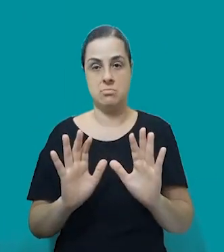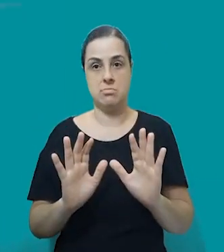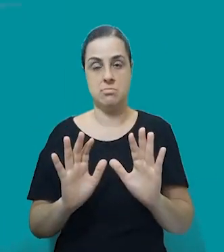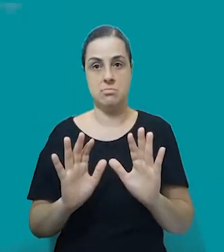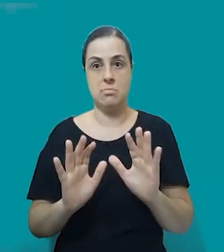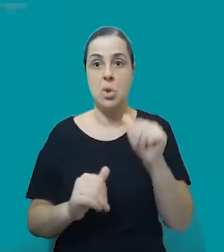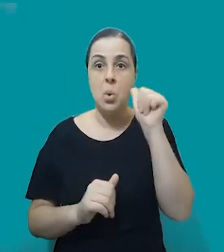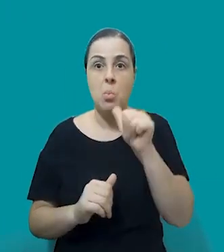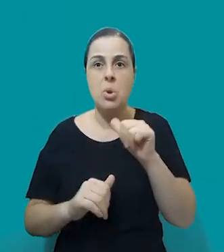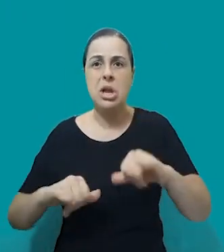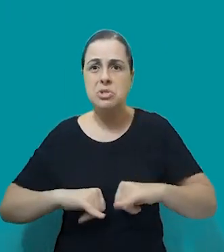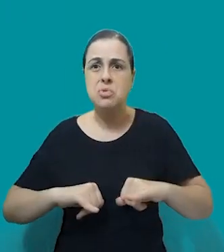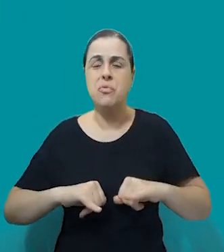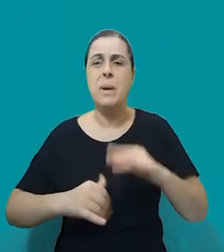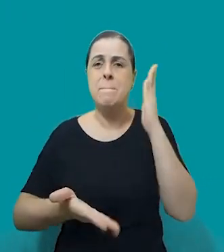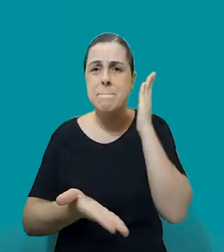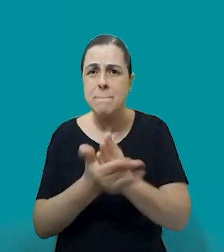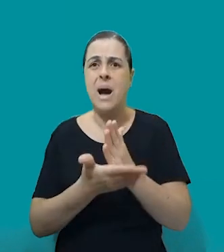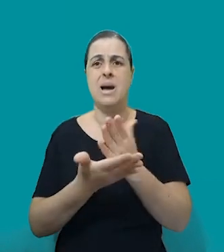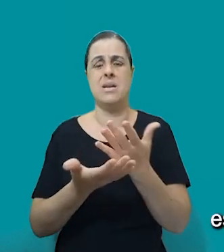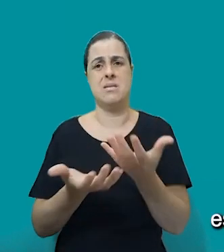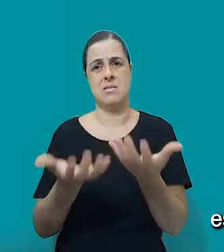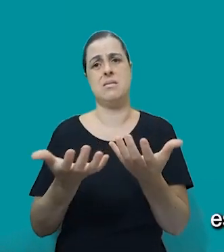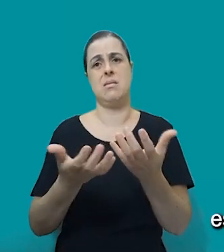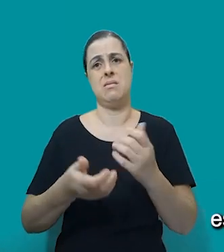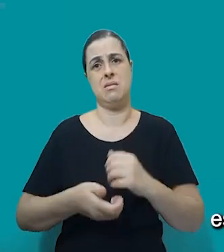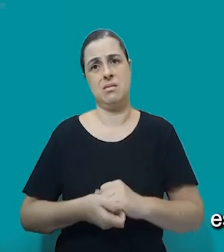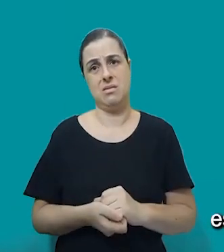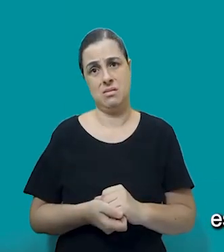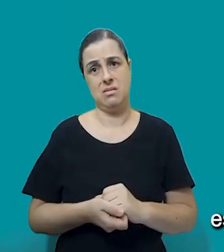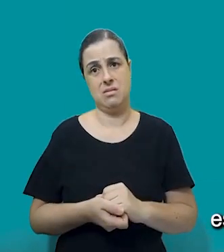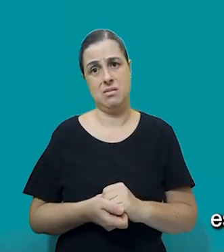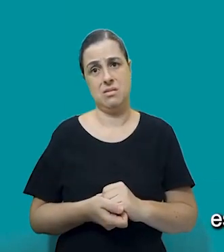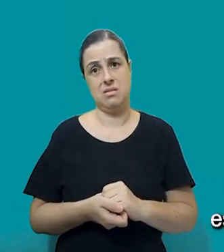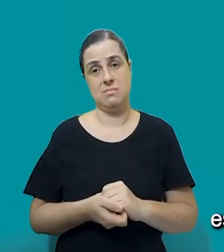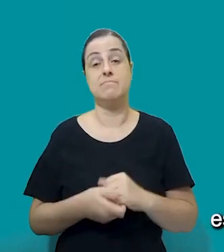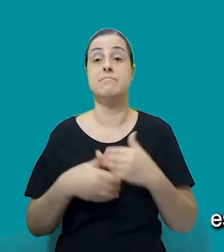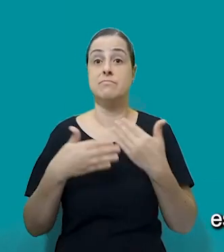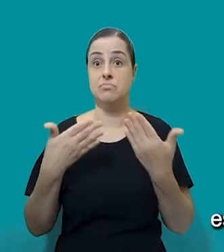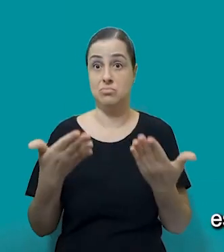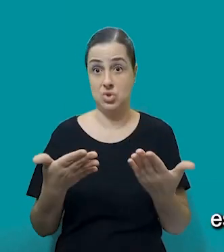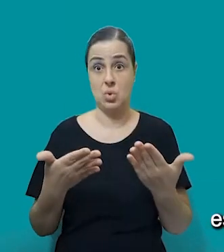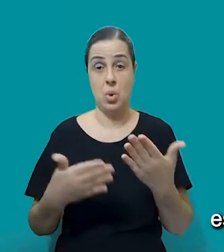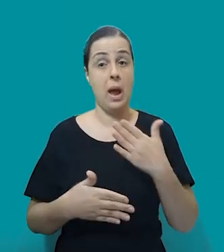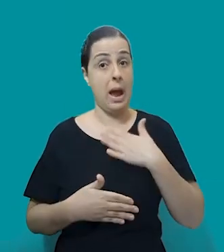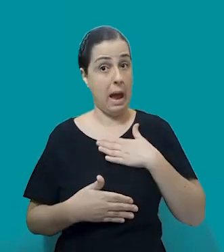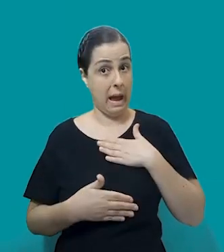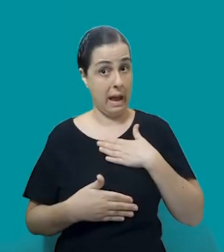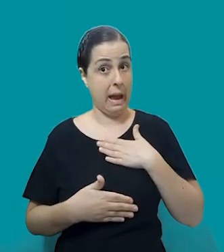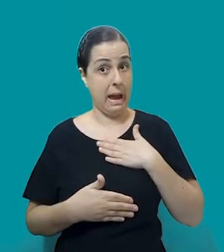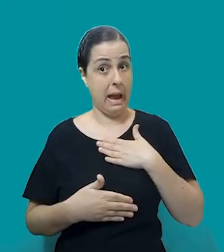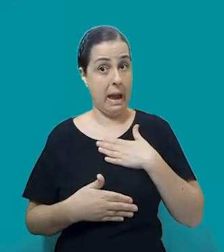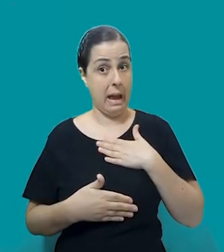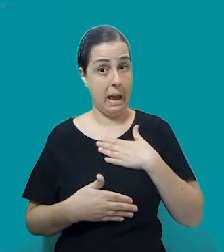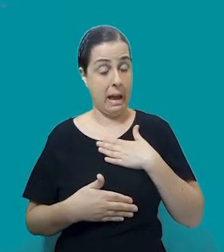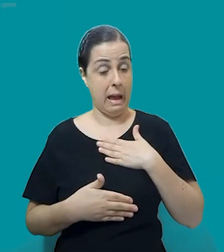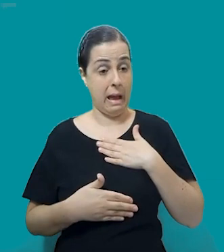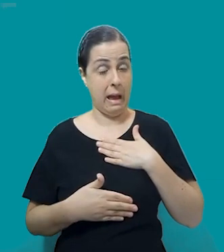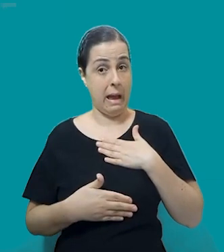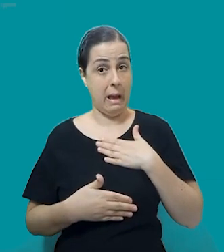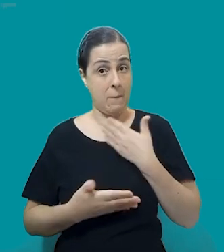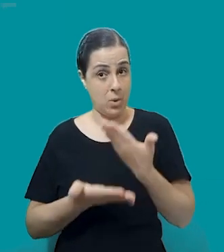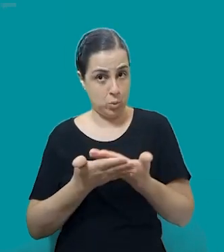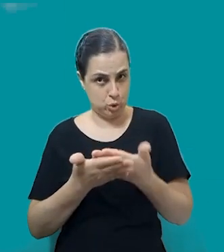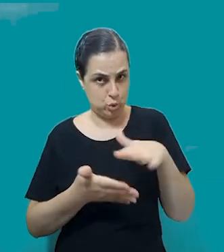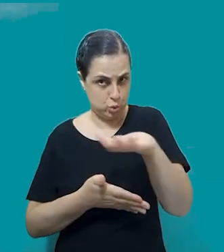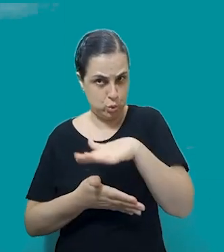primeira coisa que ela quer é parar de sofrer a violência, né? Então, na situação de violência doméstica específica, que é a minha área de maior estudo. A mulher, ela quer parar de